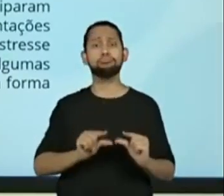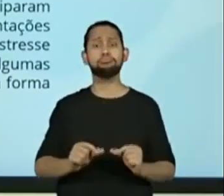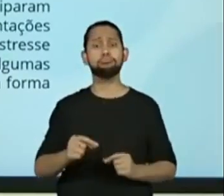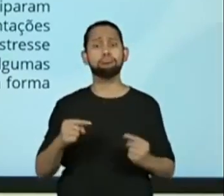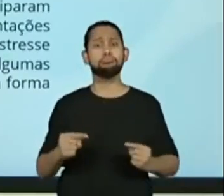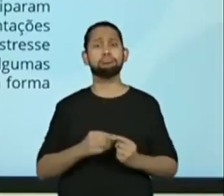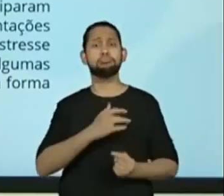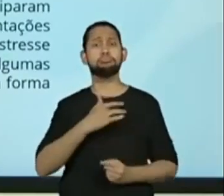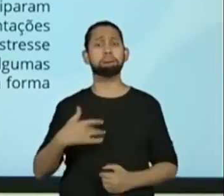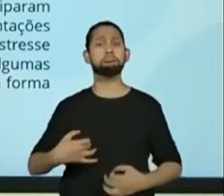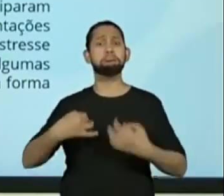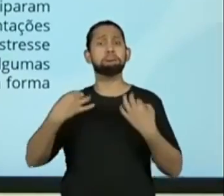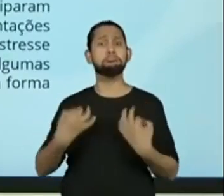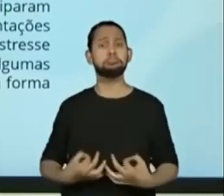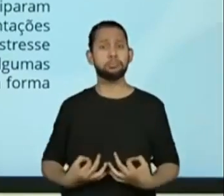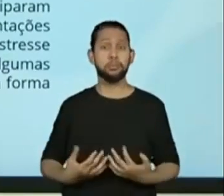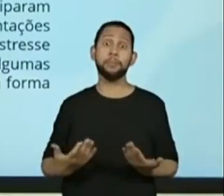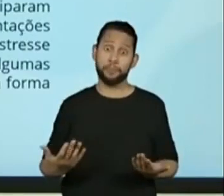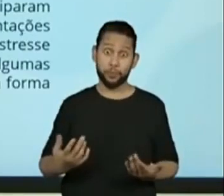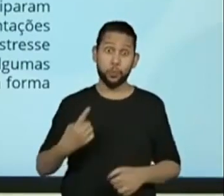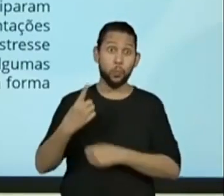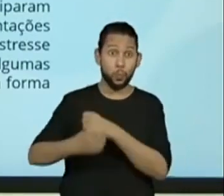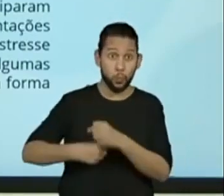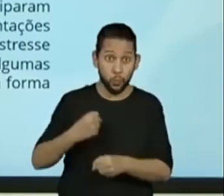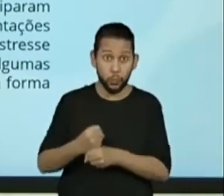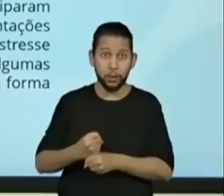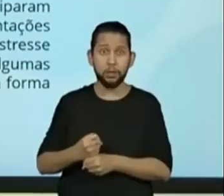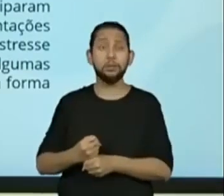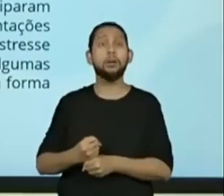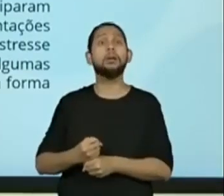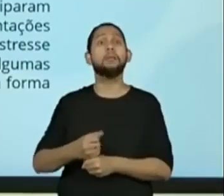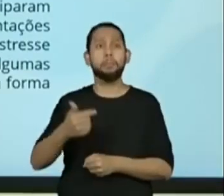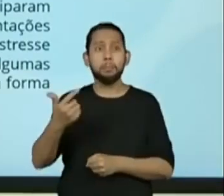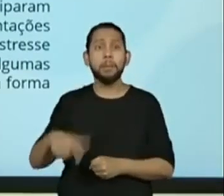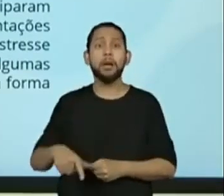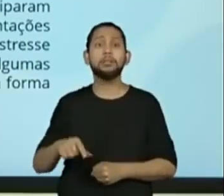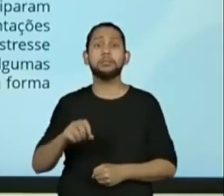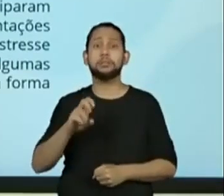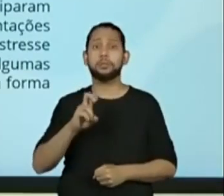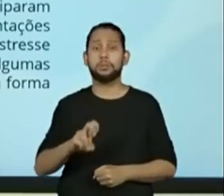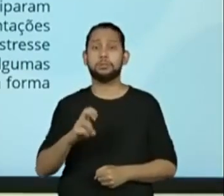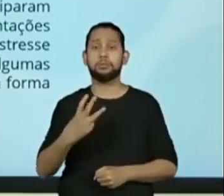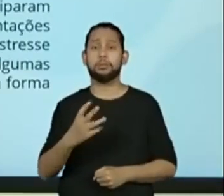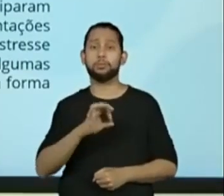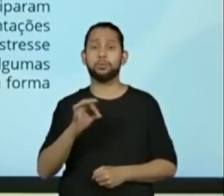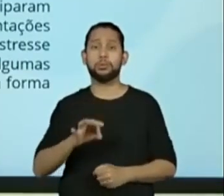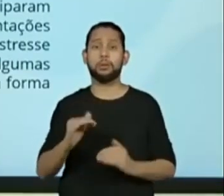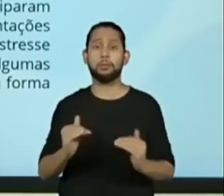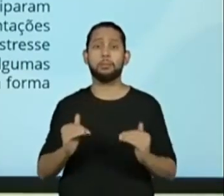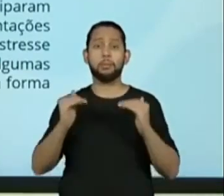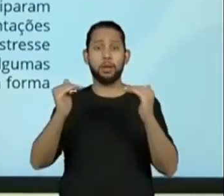feitas, o percentual subiu para 53%. Além disso, os níveis de estresse diminuíram